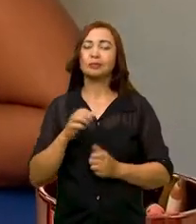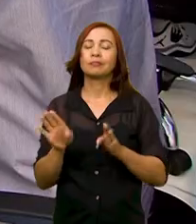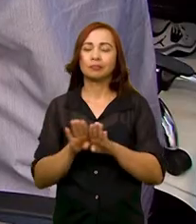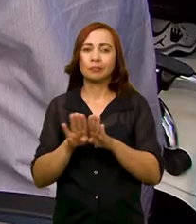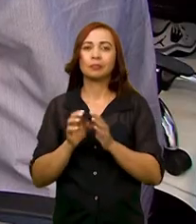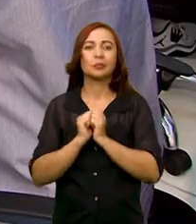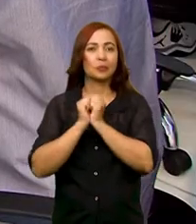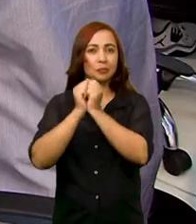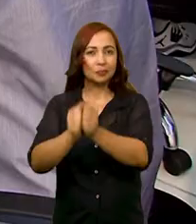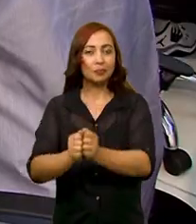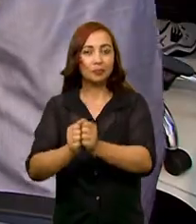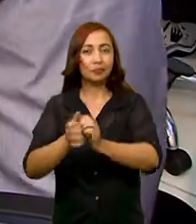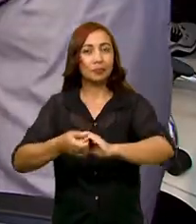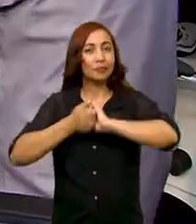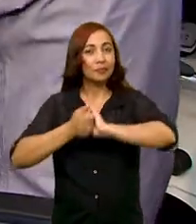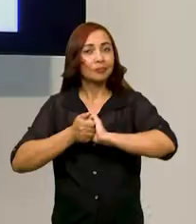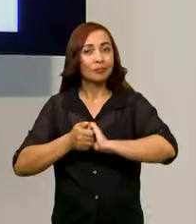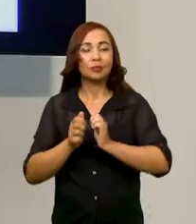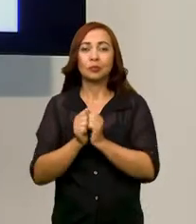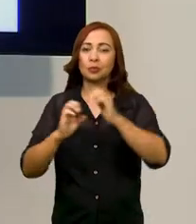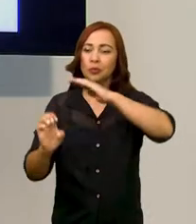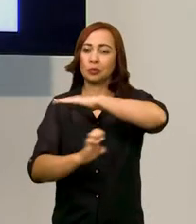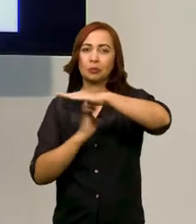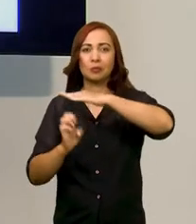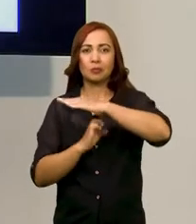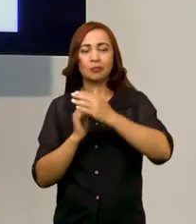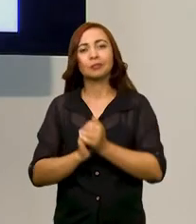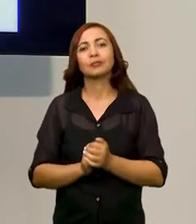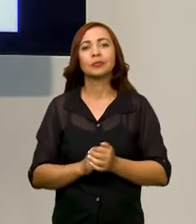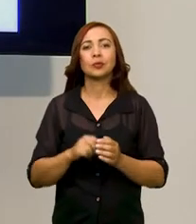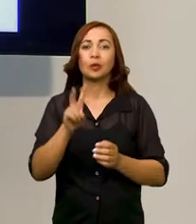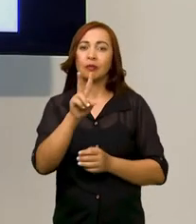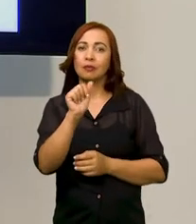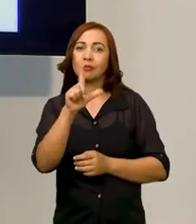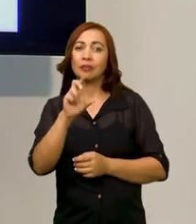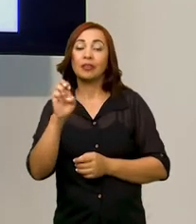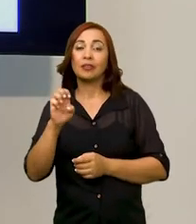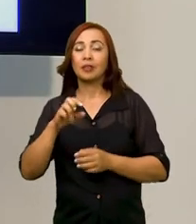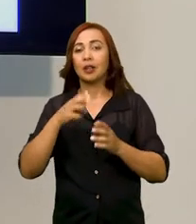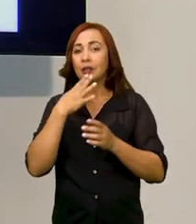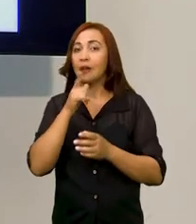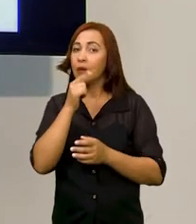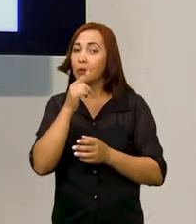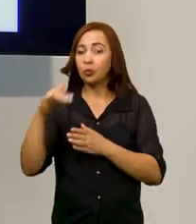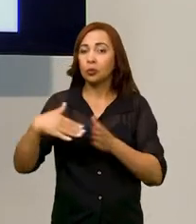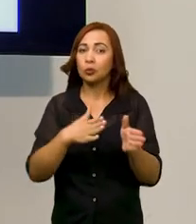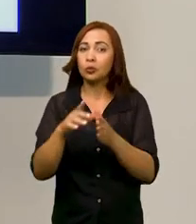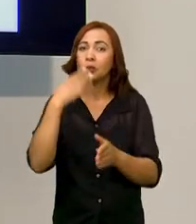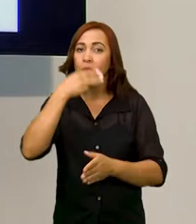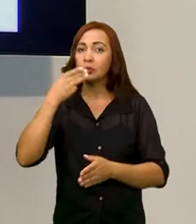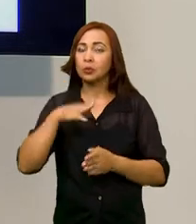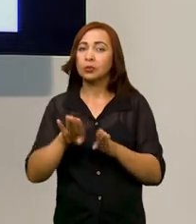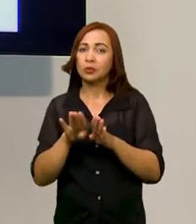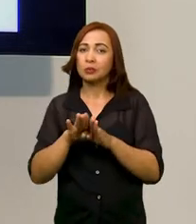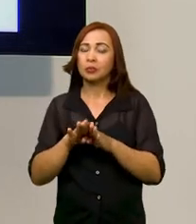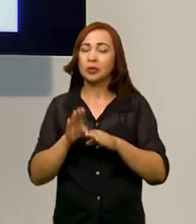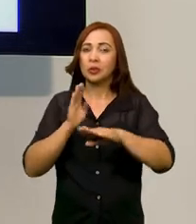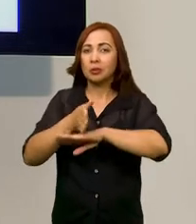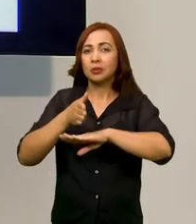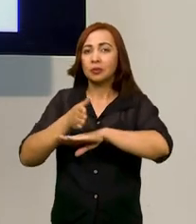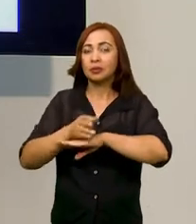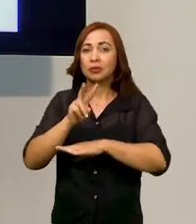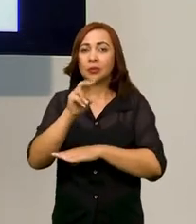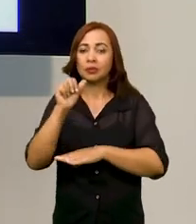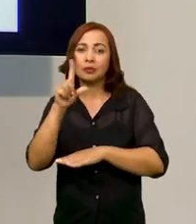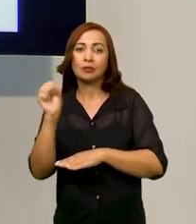também com a parceria das empresas. Um, em parceria com a Vale do Rio Doce, que é o controle do acesso aos pátios de estocagem,